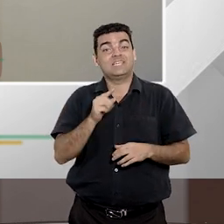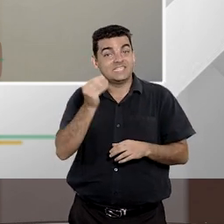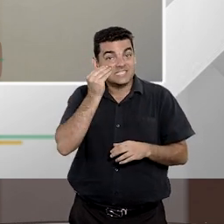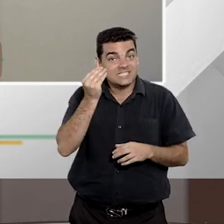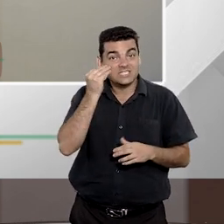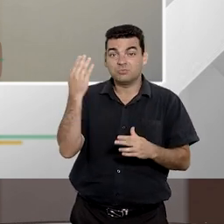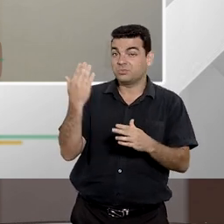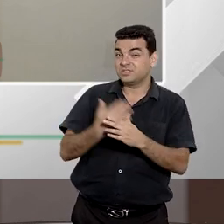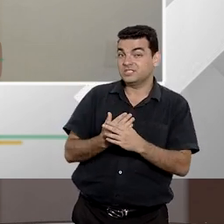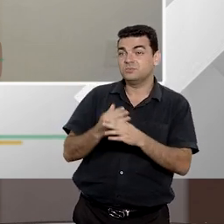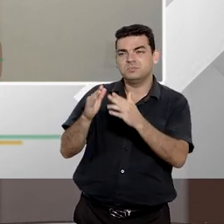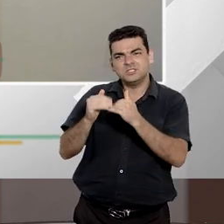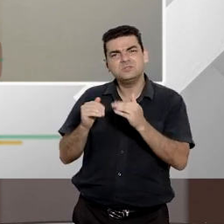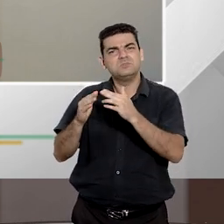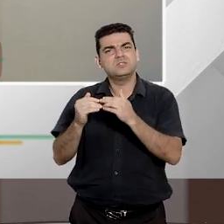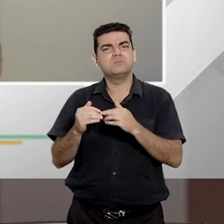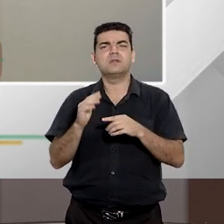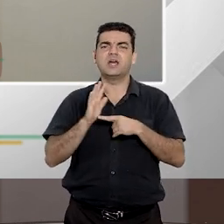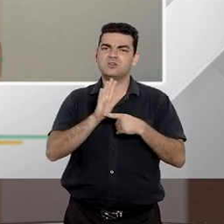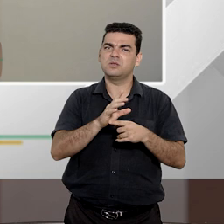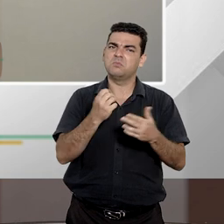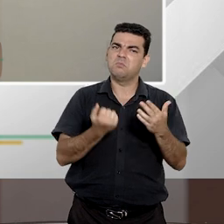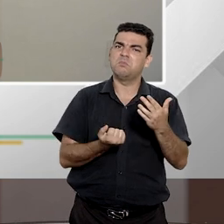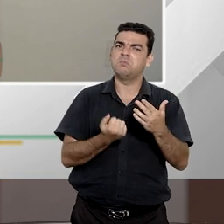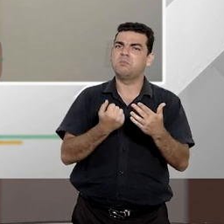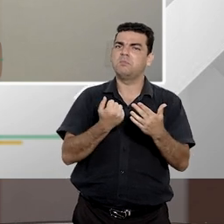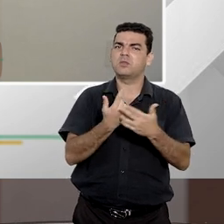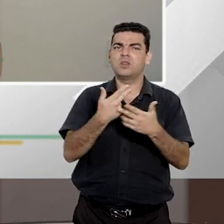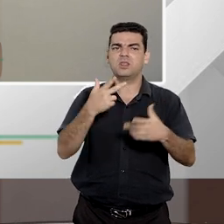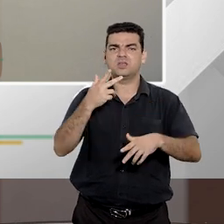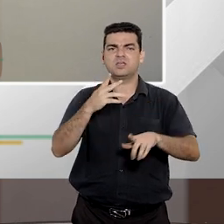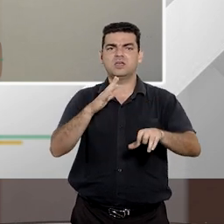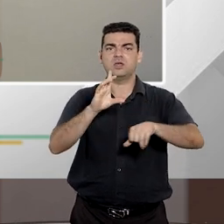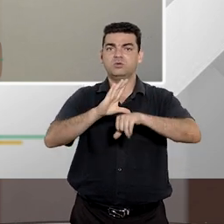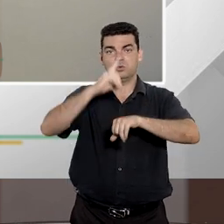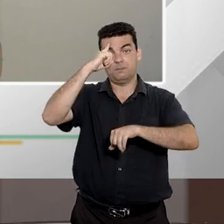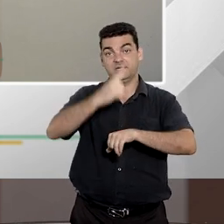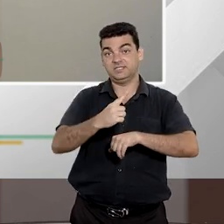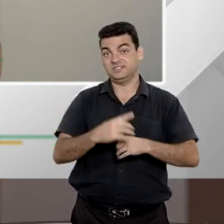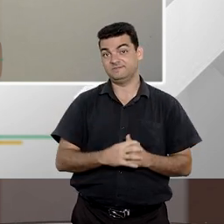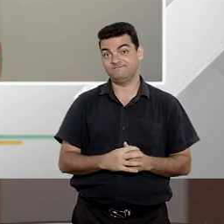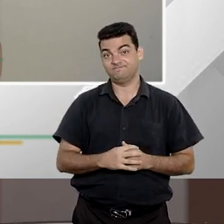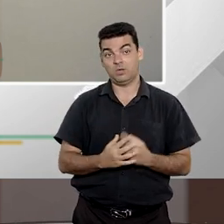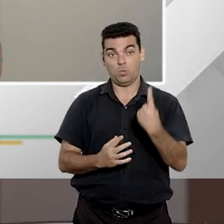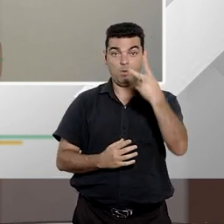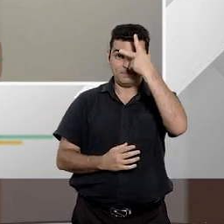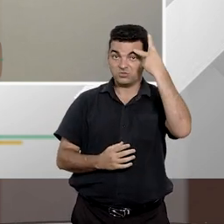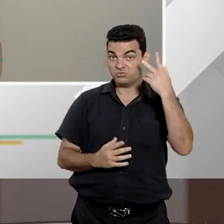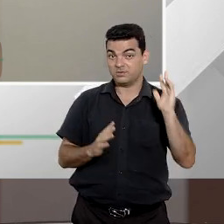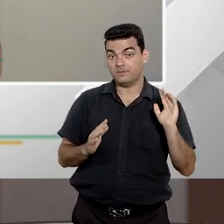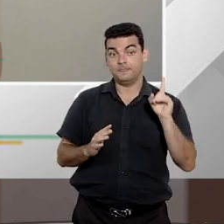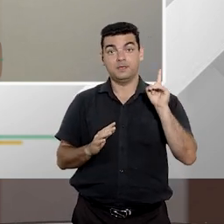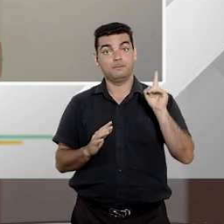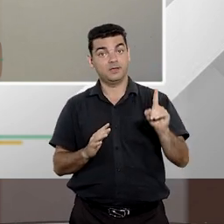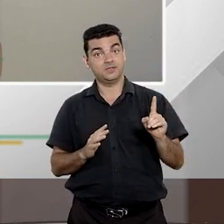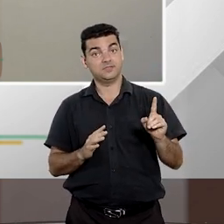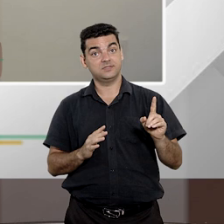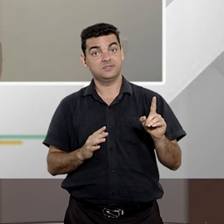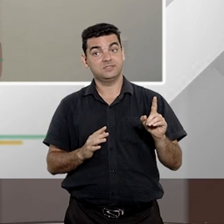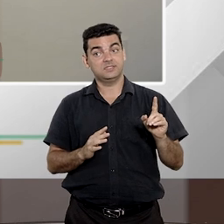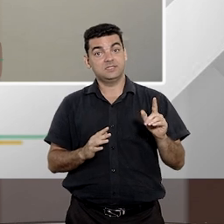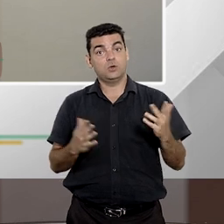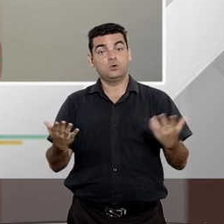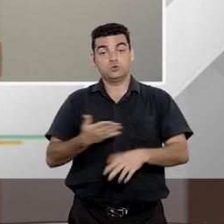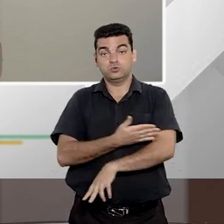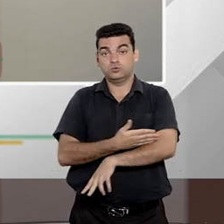uma máquina pública, máquina do judiciário para a obtenção de um provimento jurisdicional para um único cidadão. Mas nesse caso, inclusive a